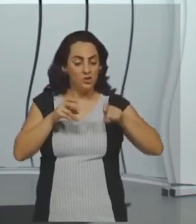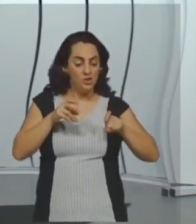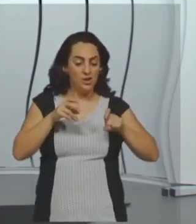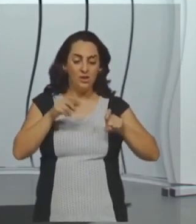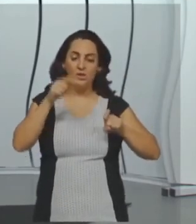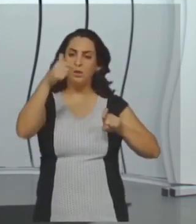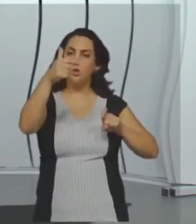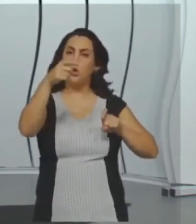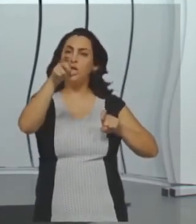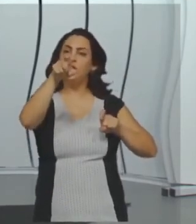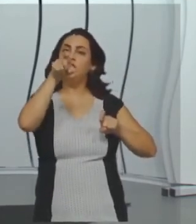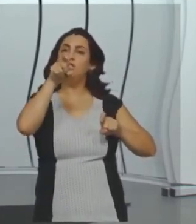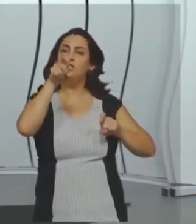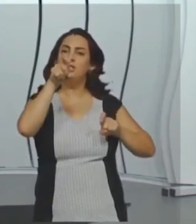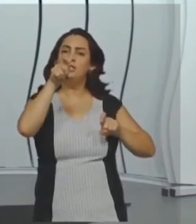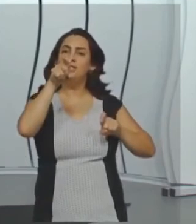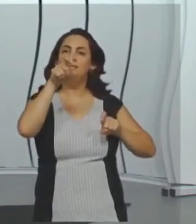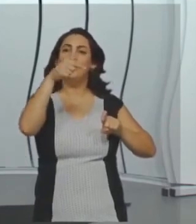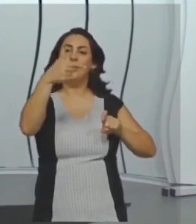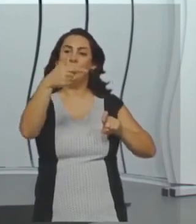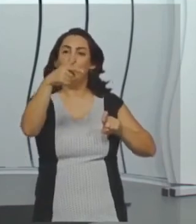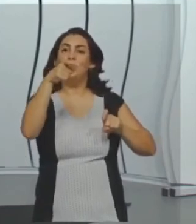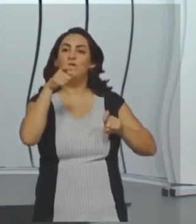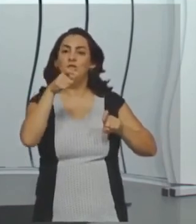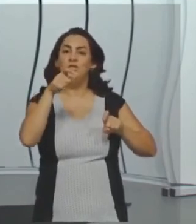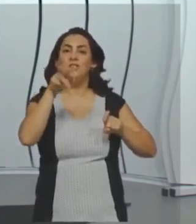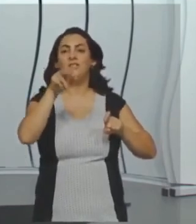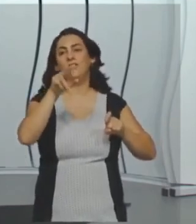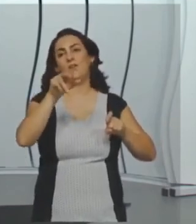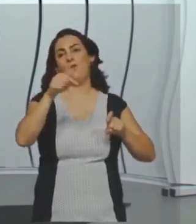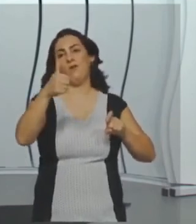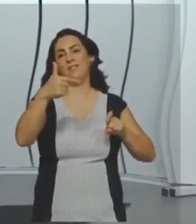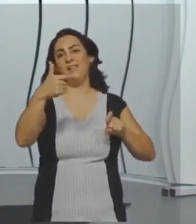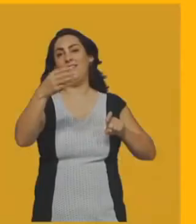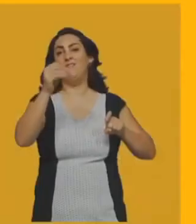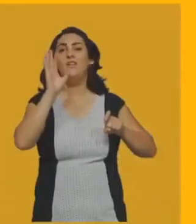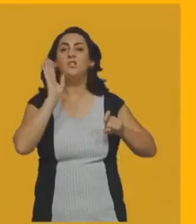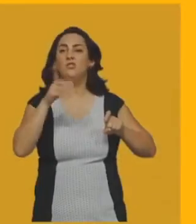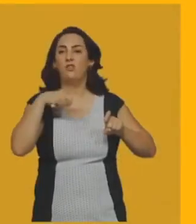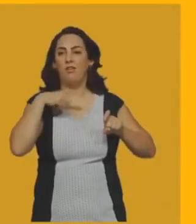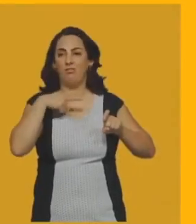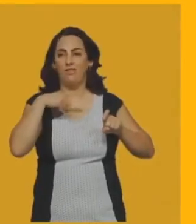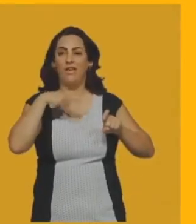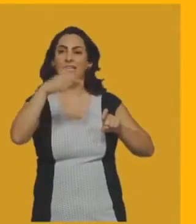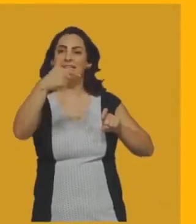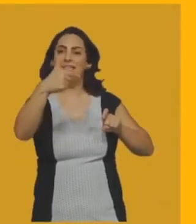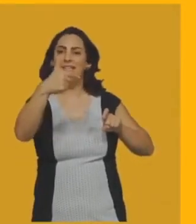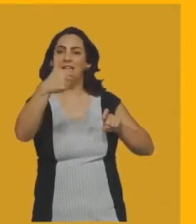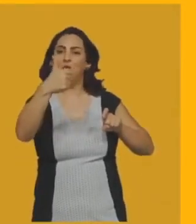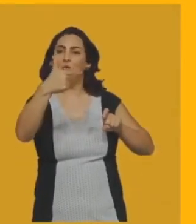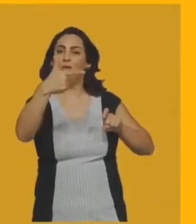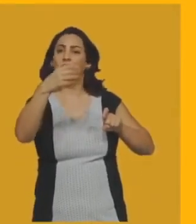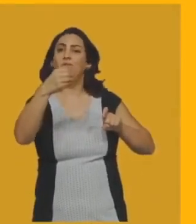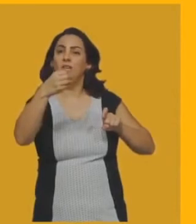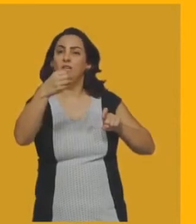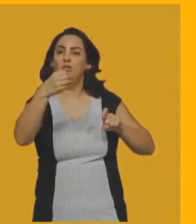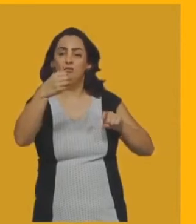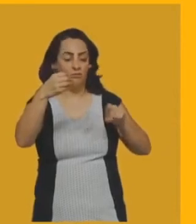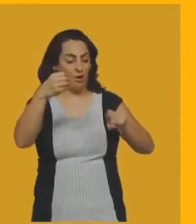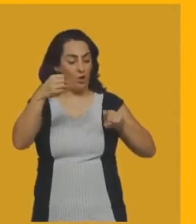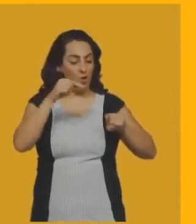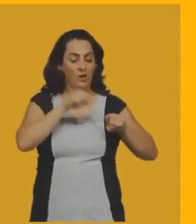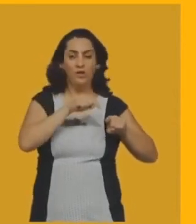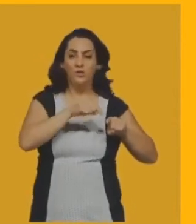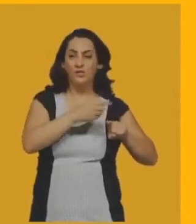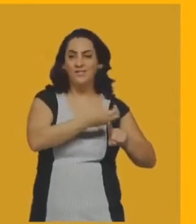que eu acho o valor de X? Eu falei que aqui é 2X é igual a quanto, então? 2X é igual a